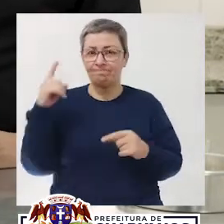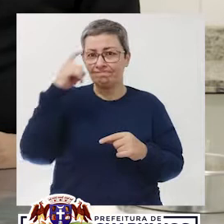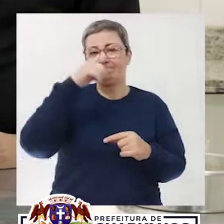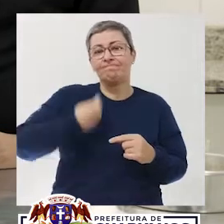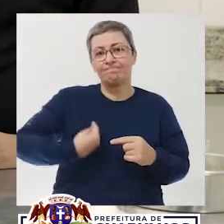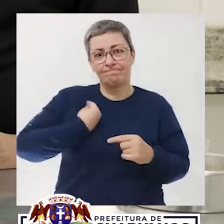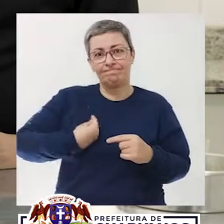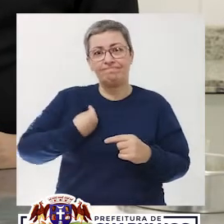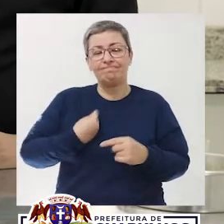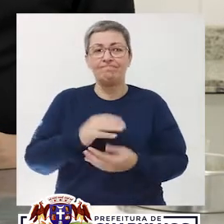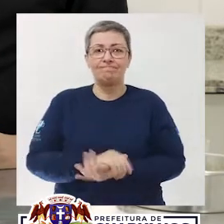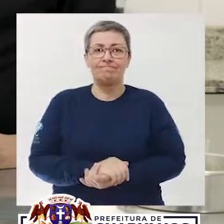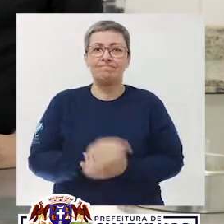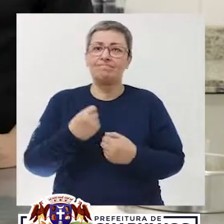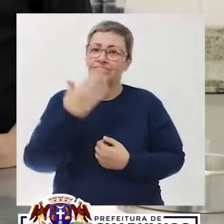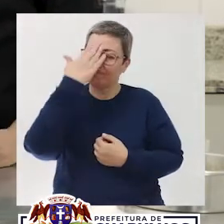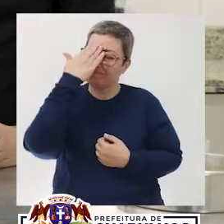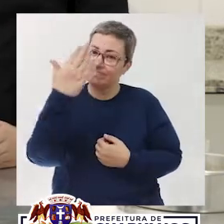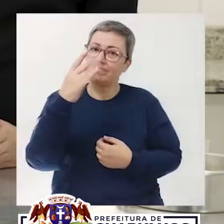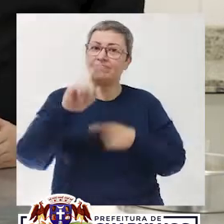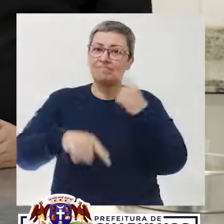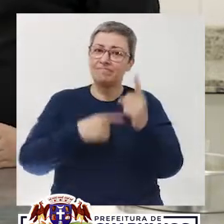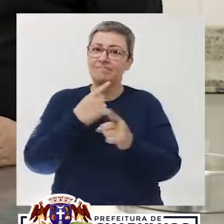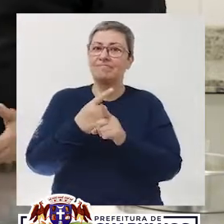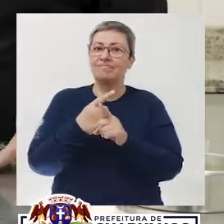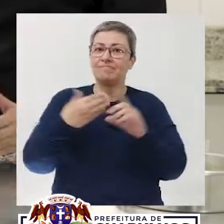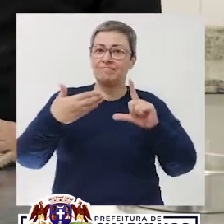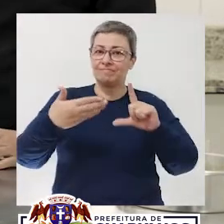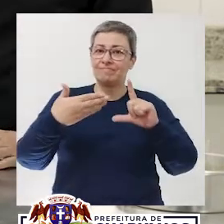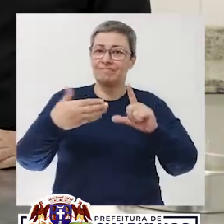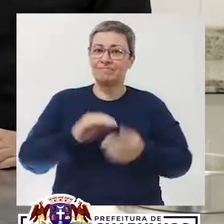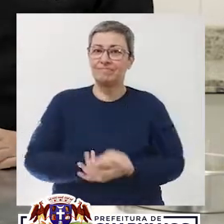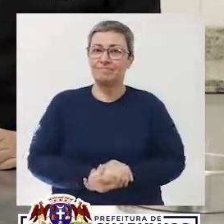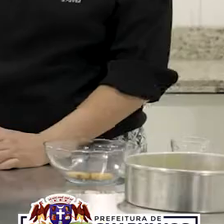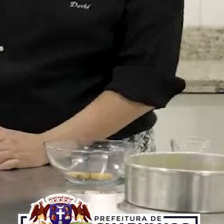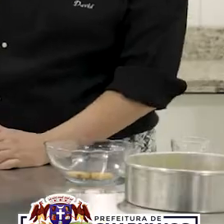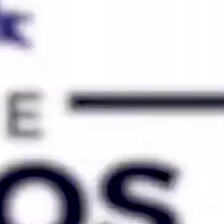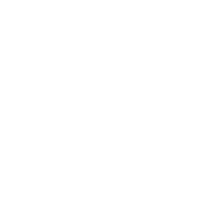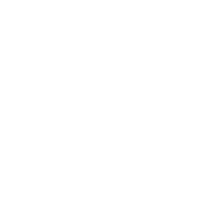período tão difícil que a gente está vivendo Muito obrigado Até a próxima videoaula